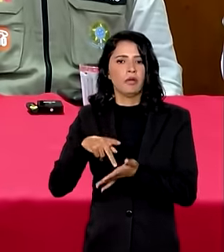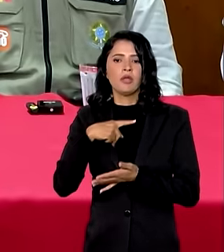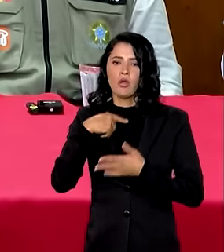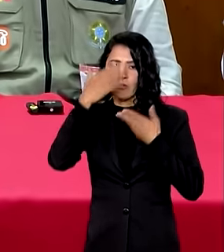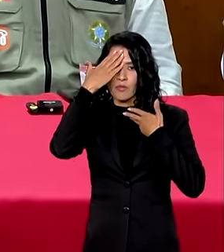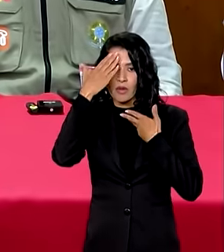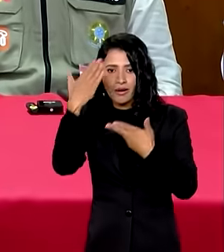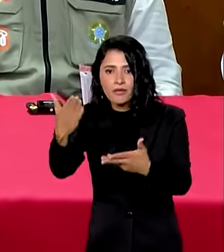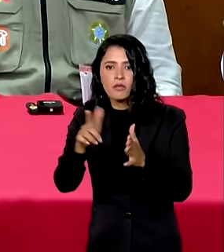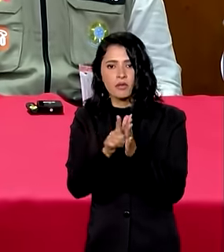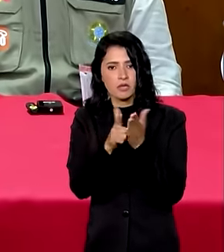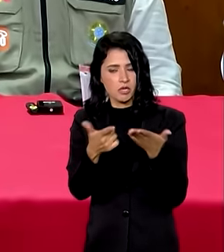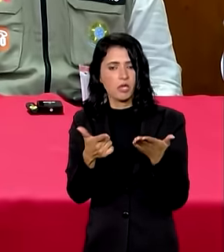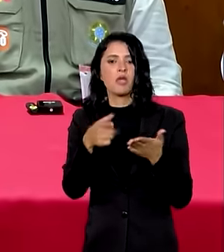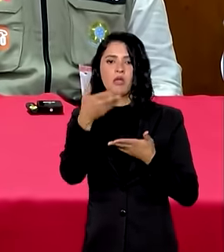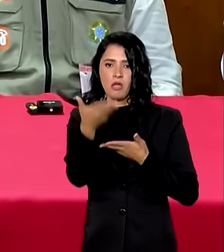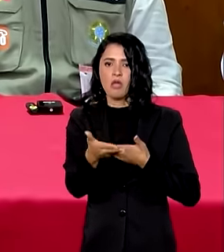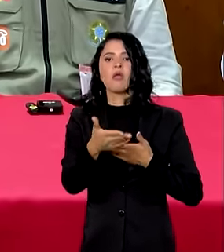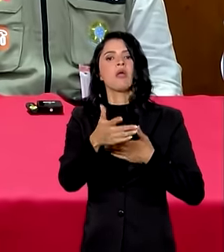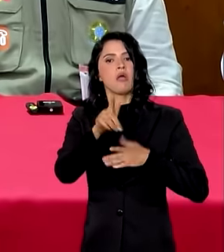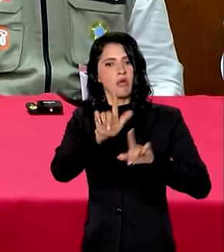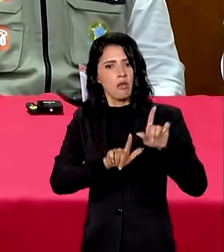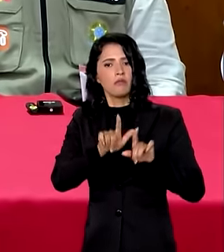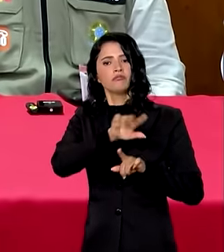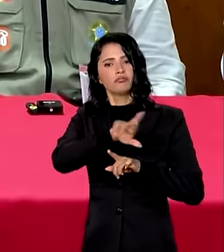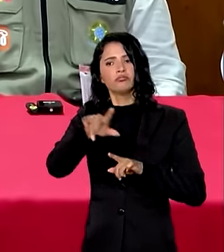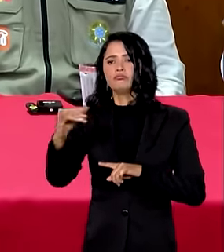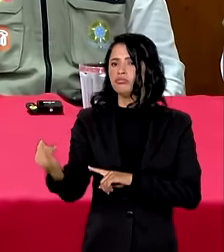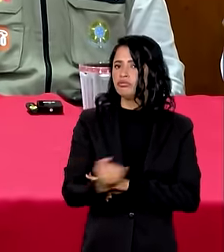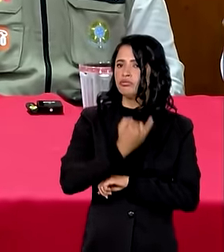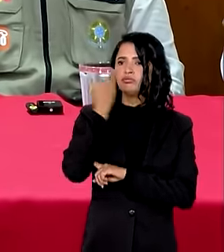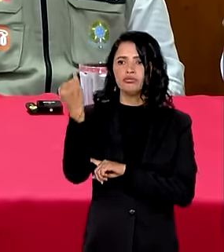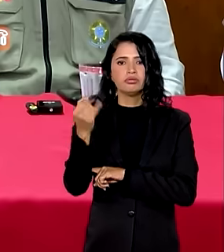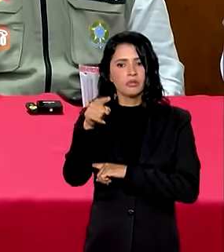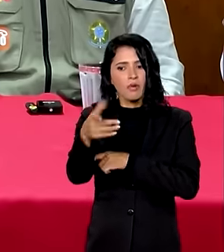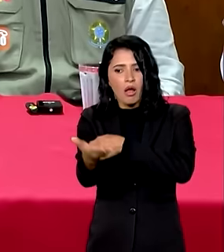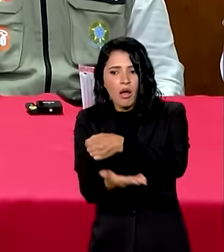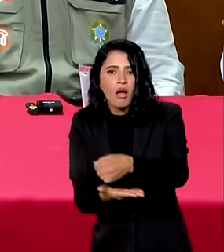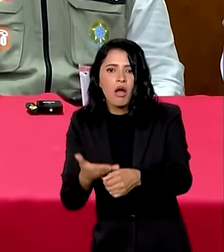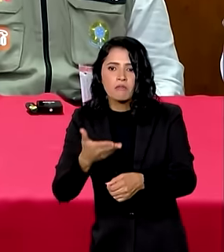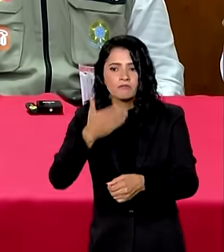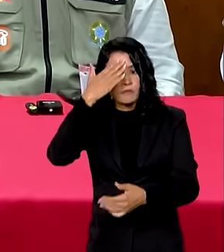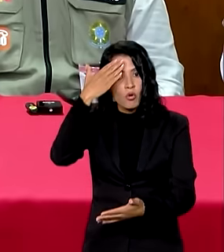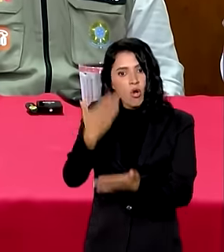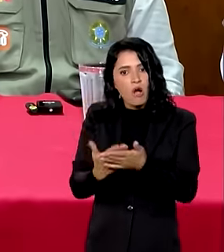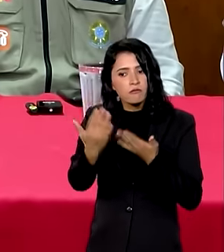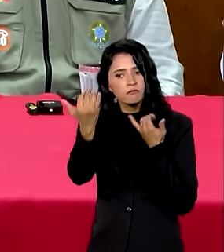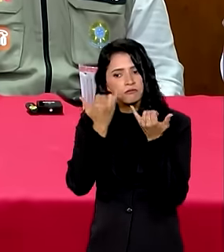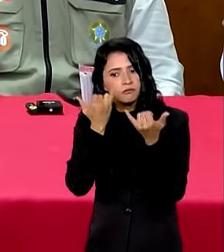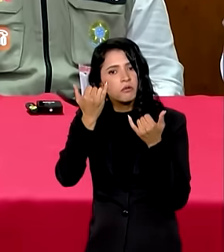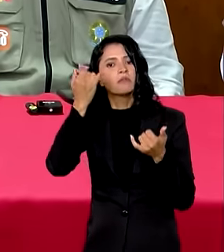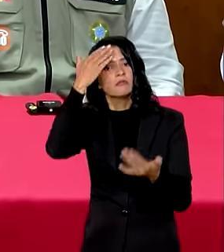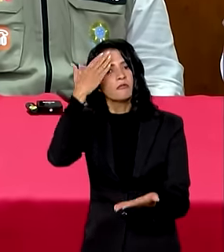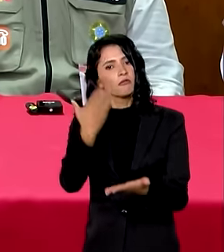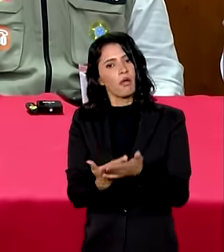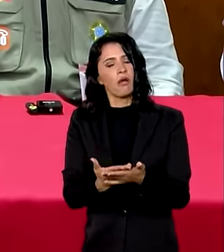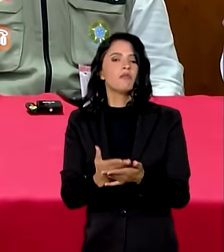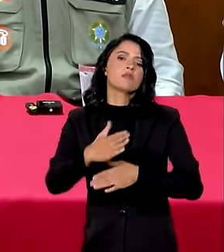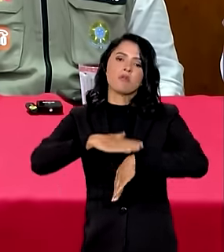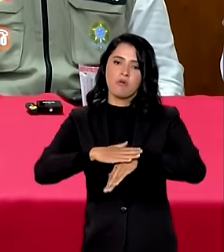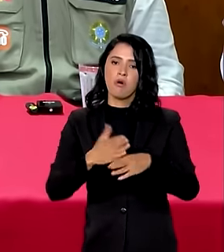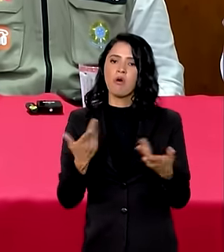imprensa, que tem sido muito importante como uma fonte confiável de informação, e numa hora como essa,